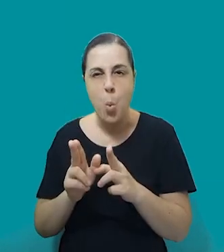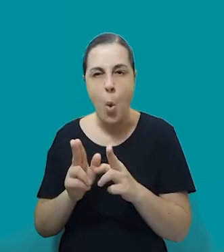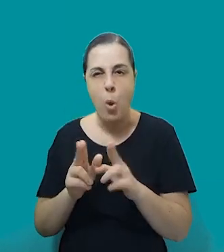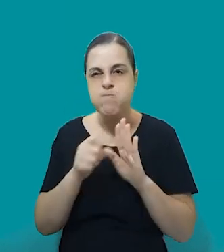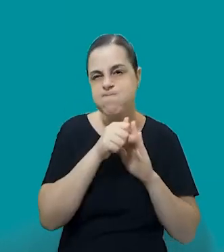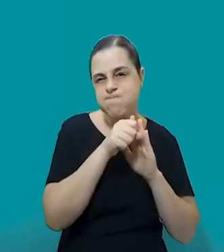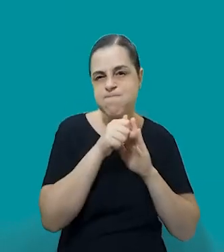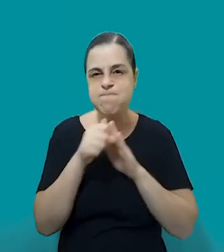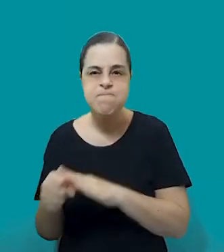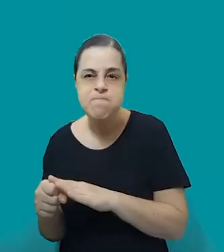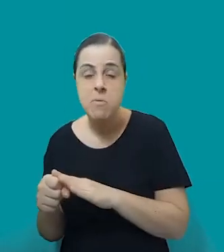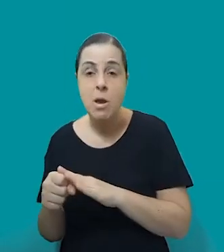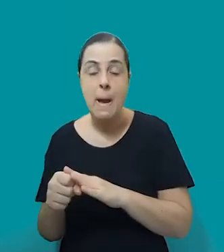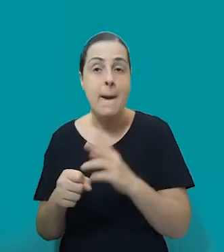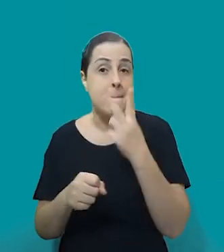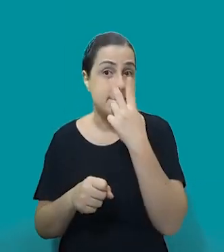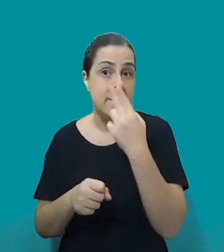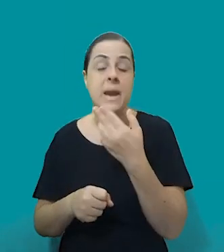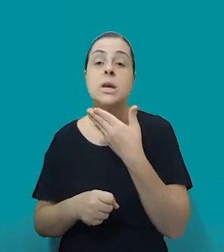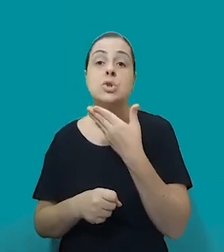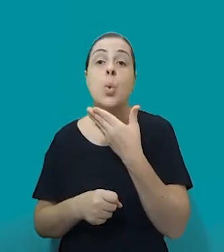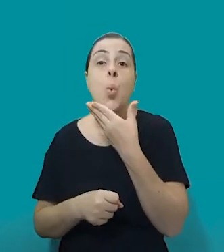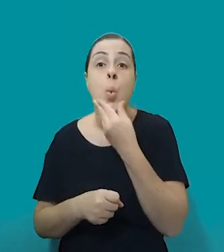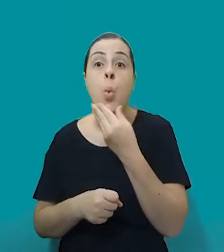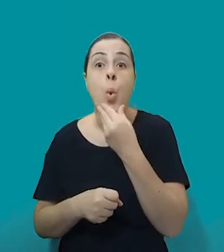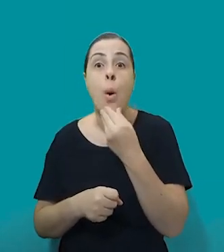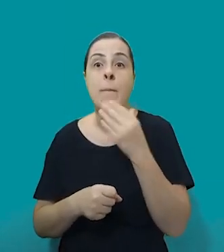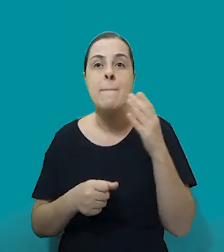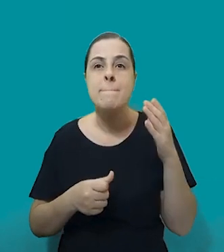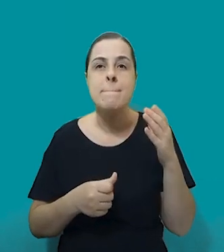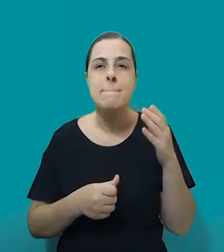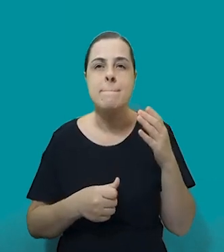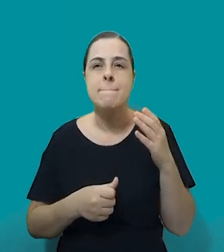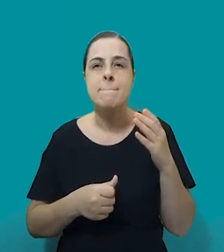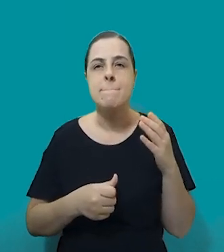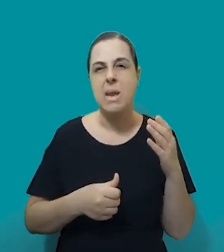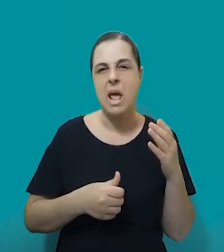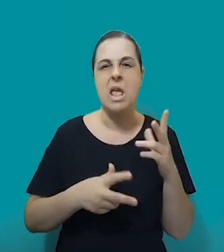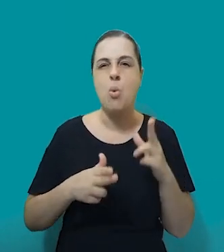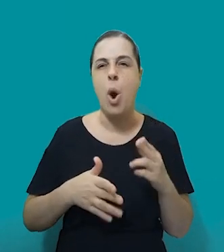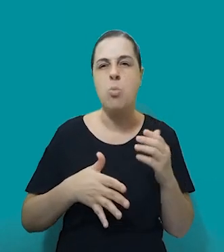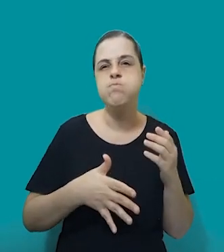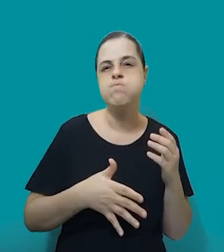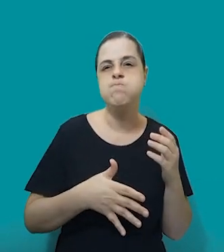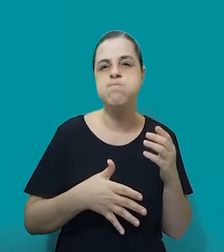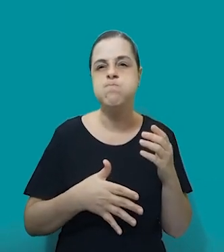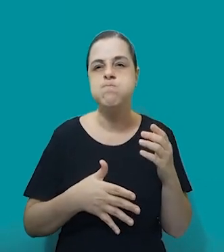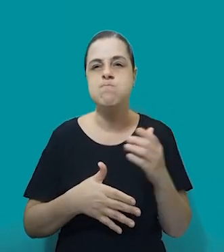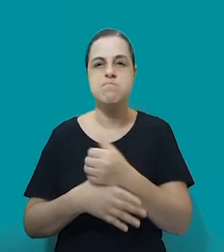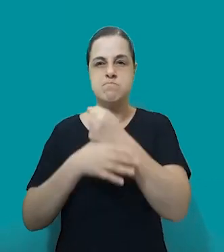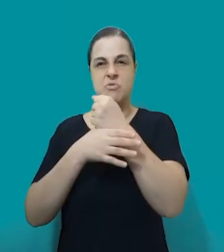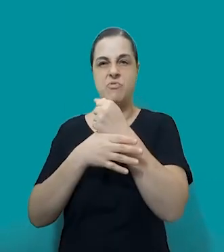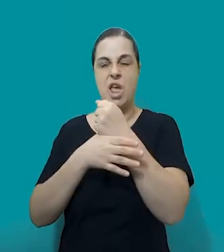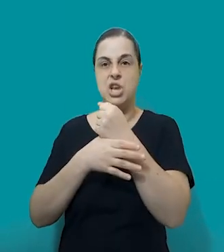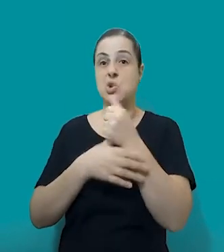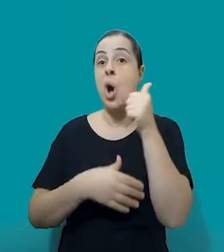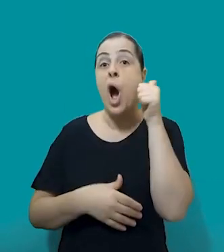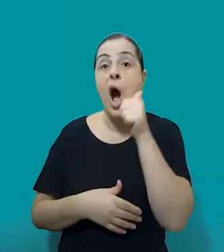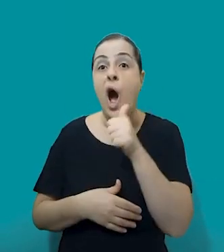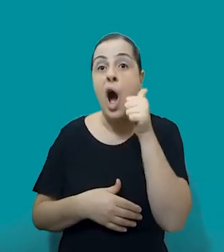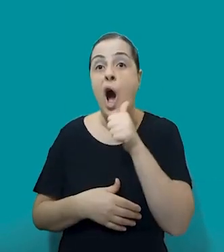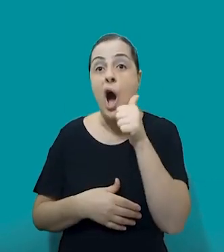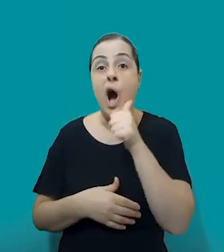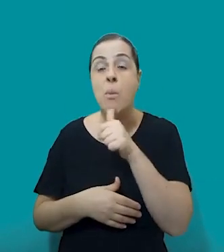dele, dessa posição de privilégio dele ali, como controlador do patrimônio, para impor à mulher um número enorme de ações em que ela não pode se